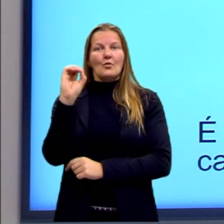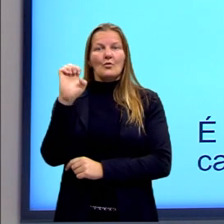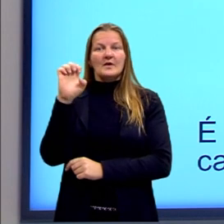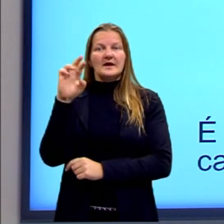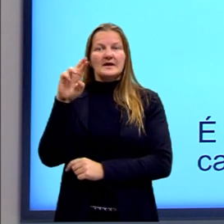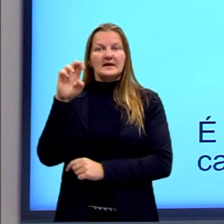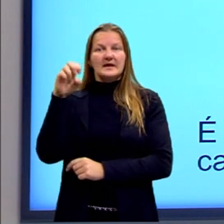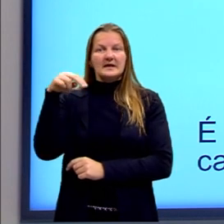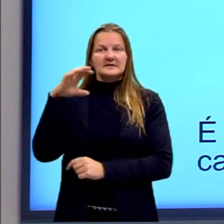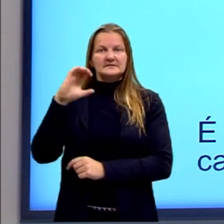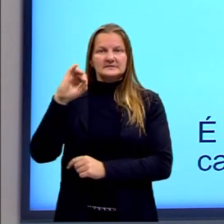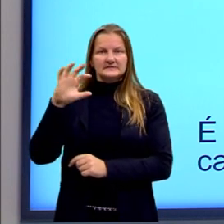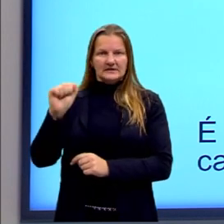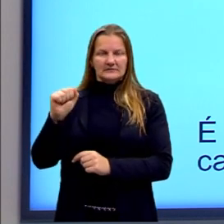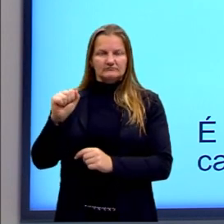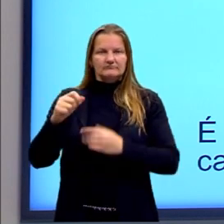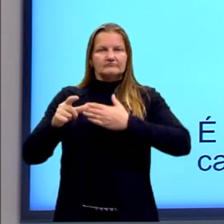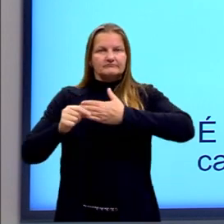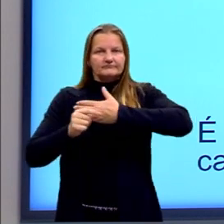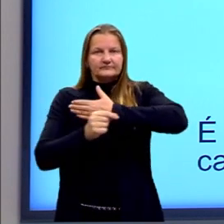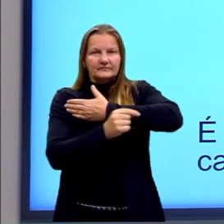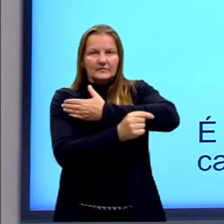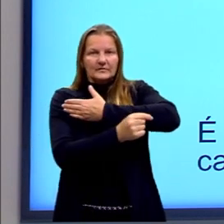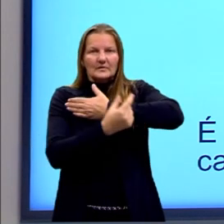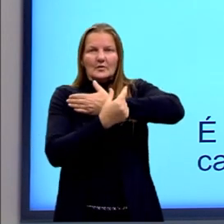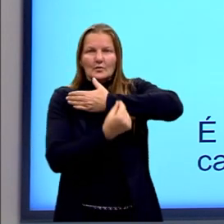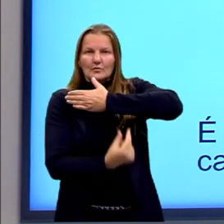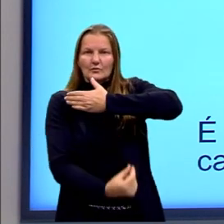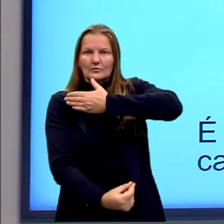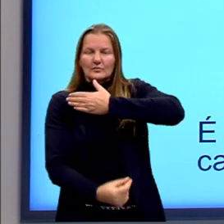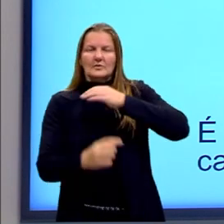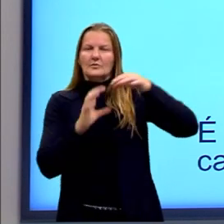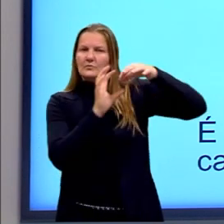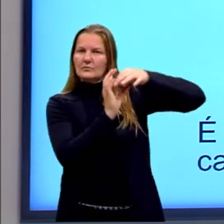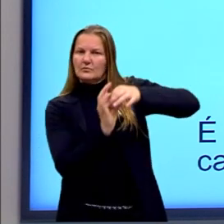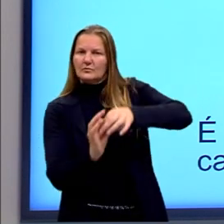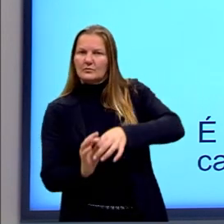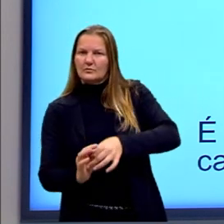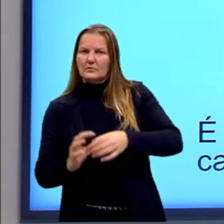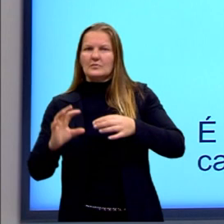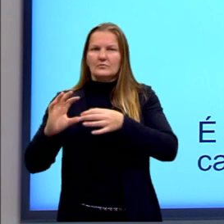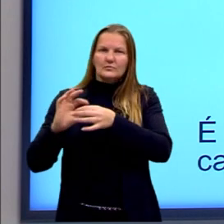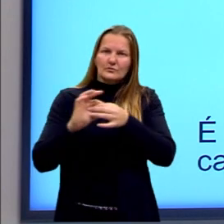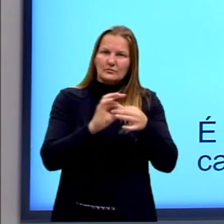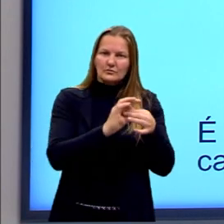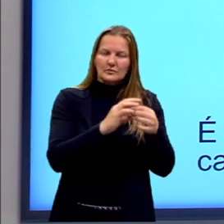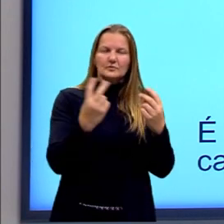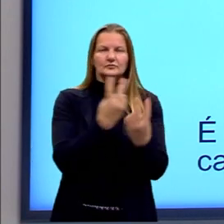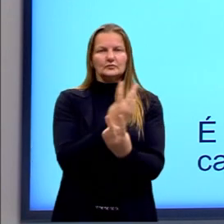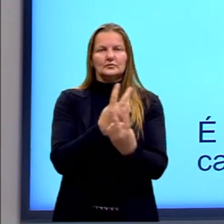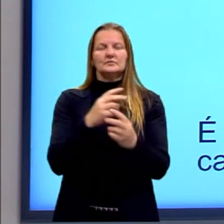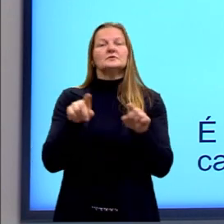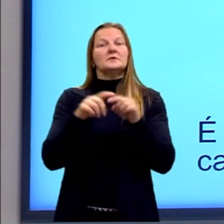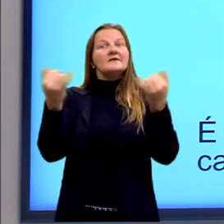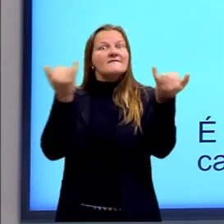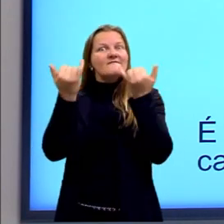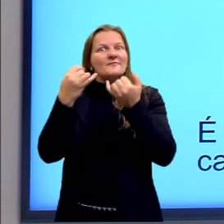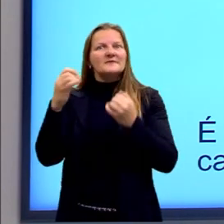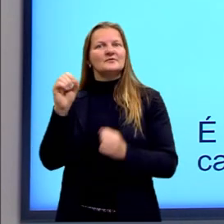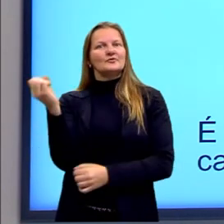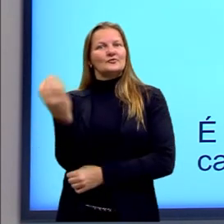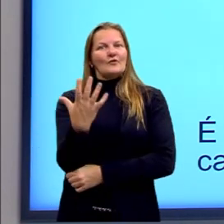muito delas daqui para frente. A progressão temática vai ser uma forma de apresentar novas informações